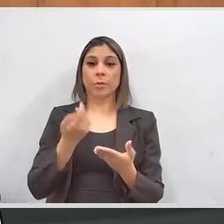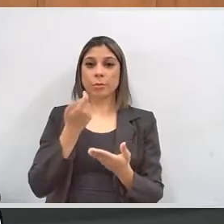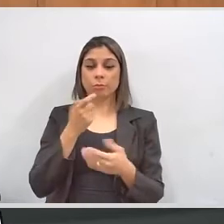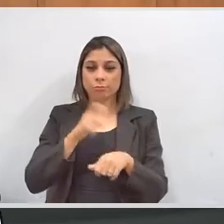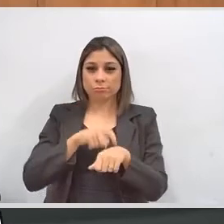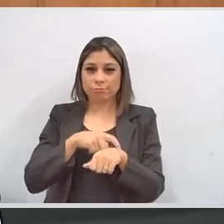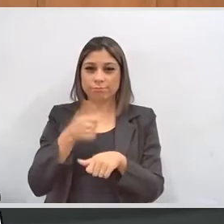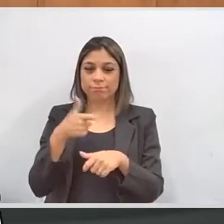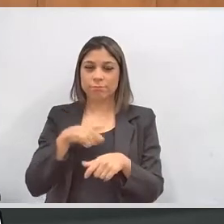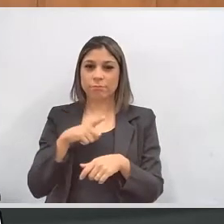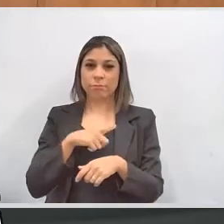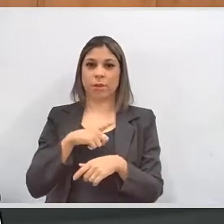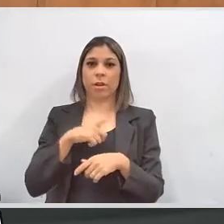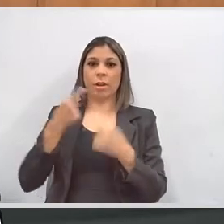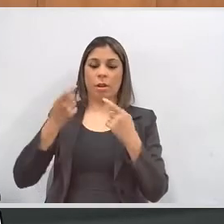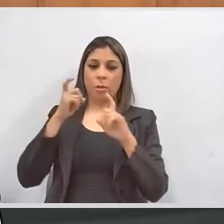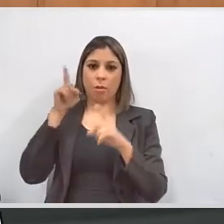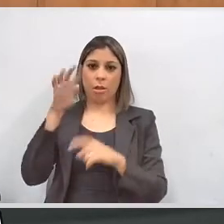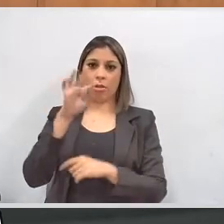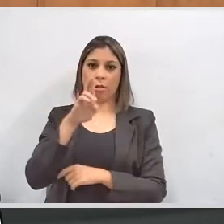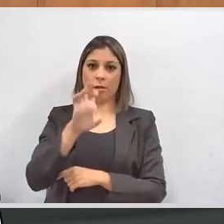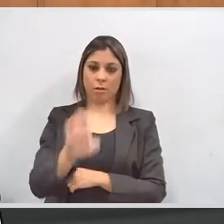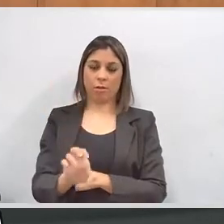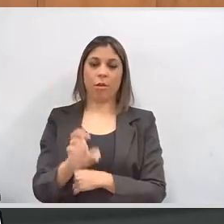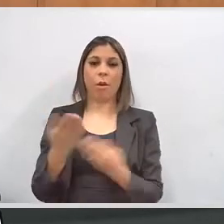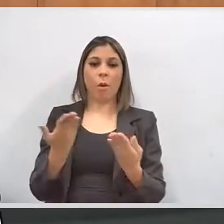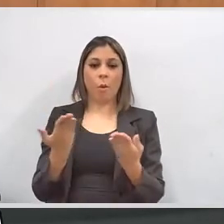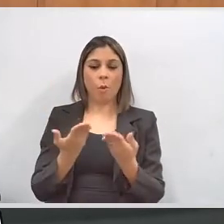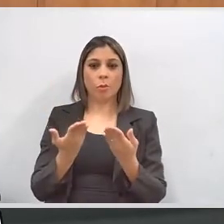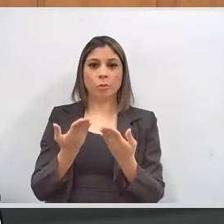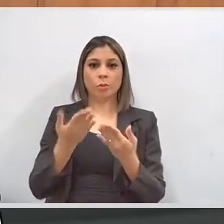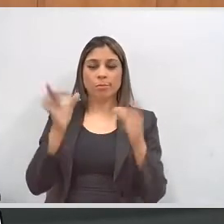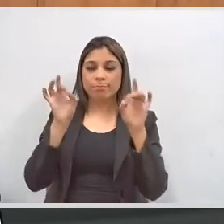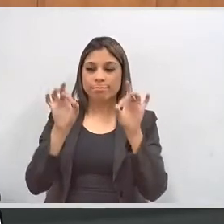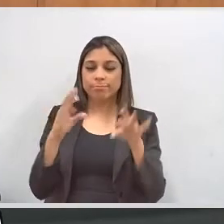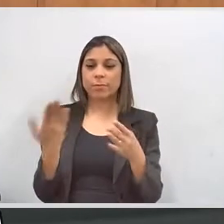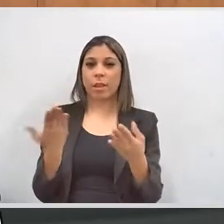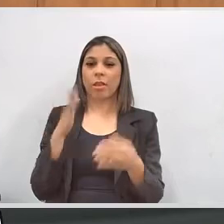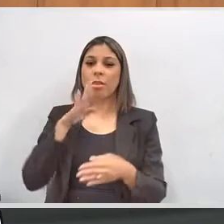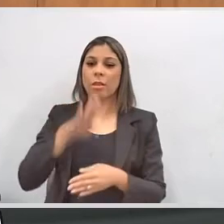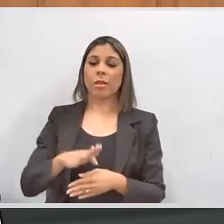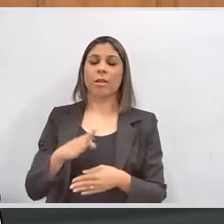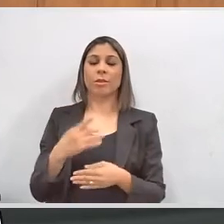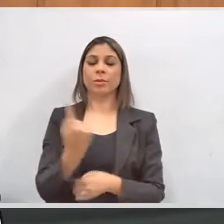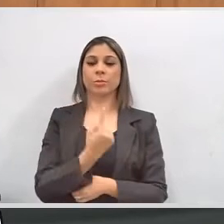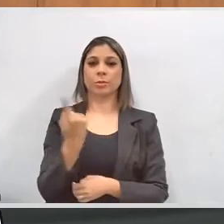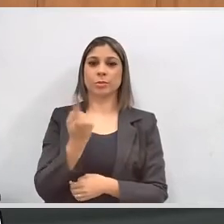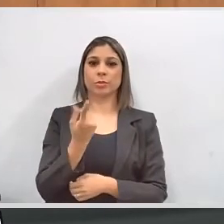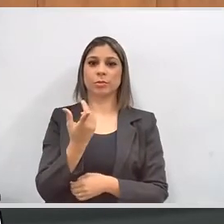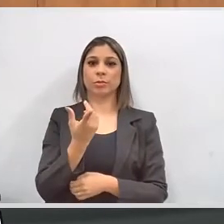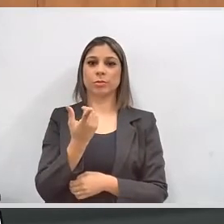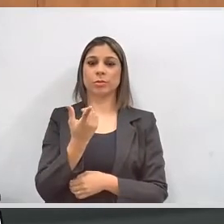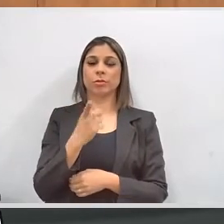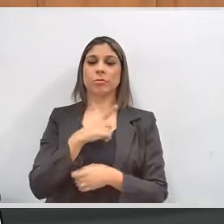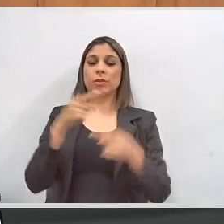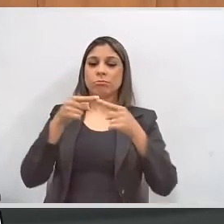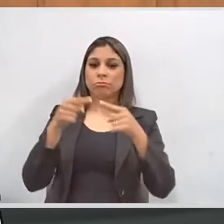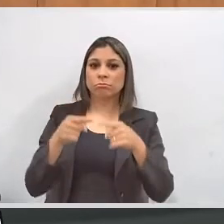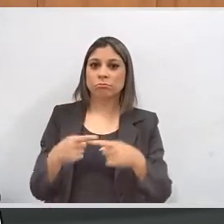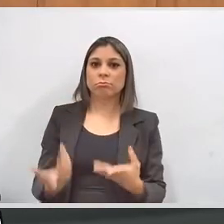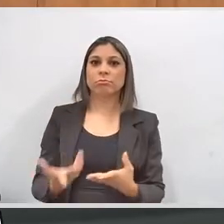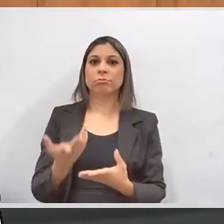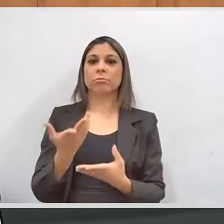uma sessão do TRE. irá conosco fazer abertura, nessa tarde tão especial para todos nós, as razões